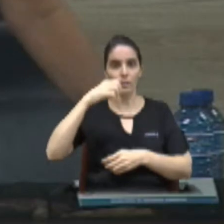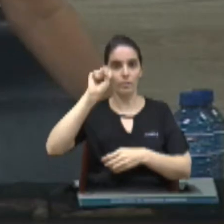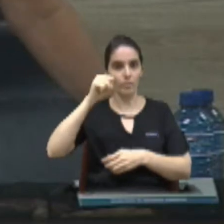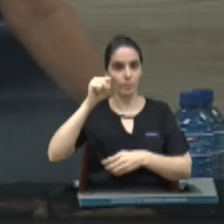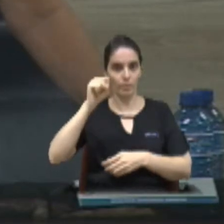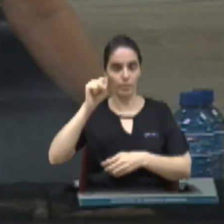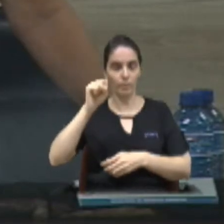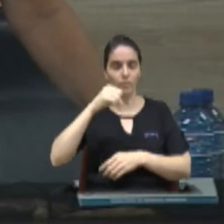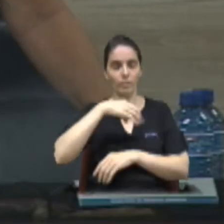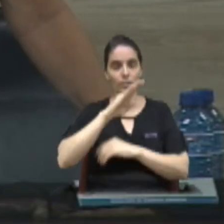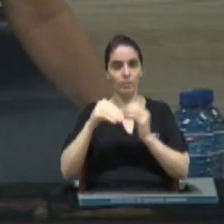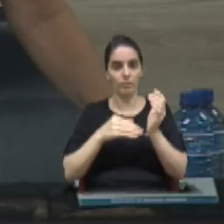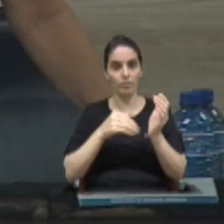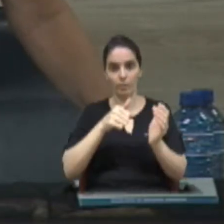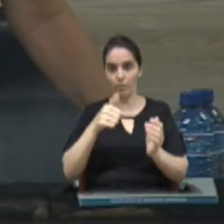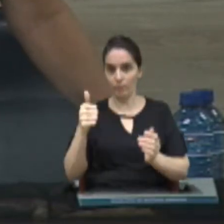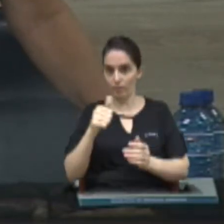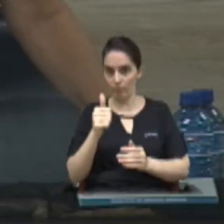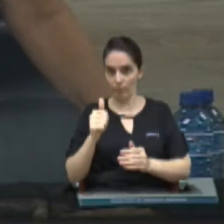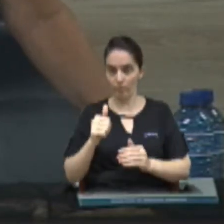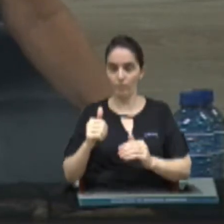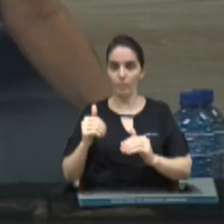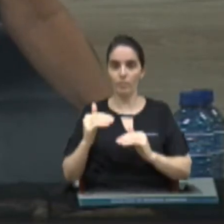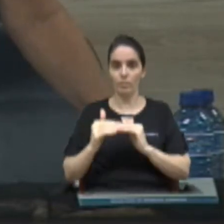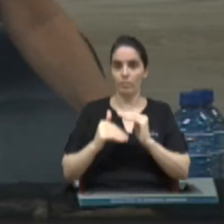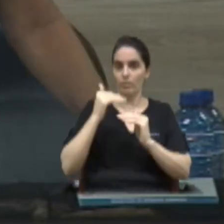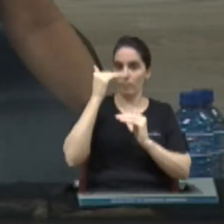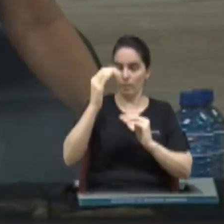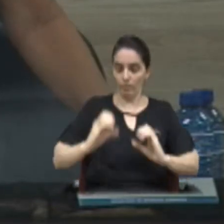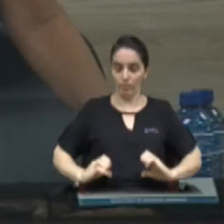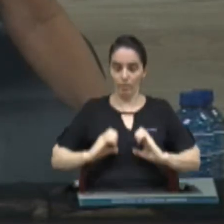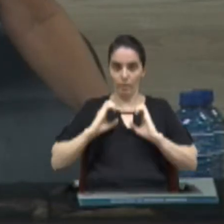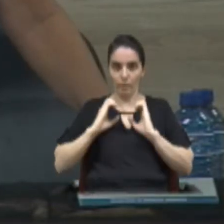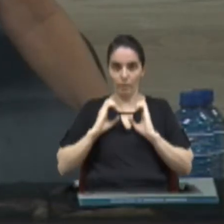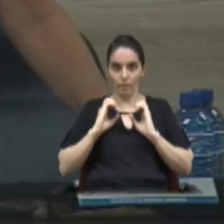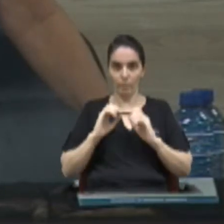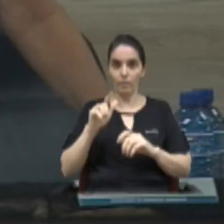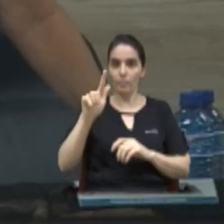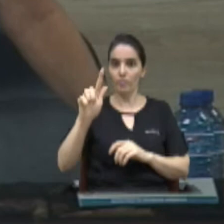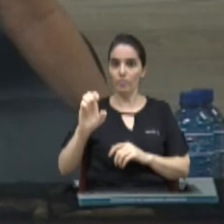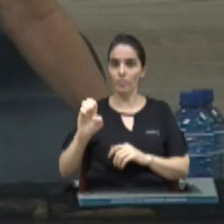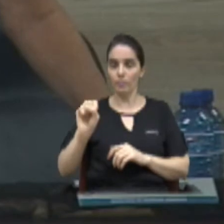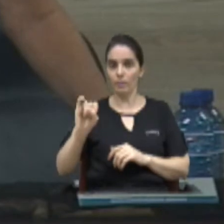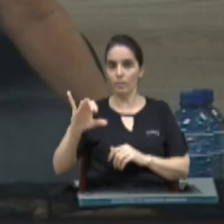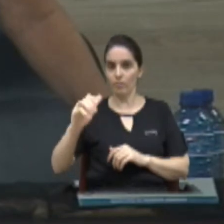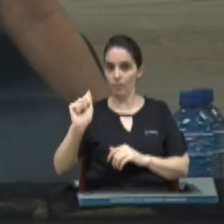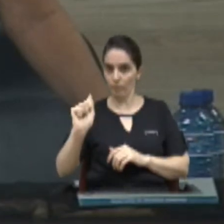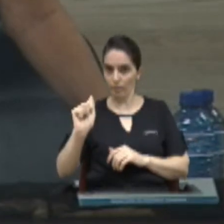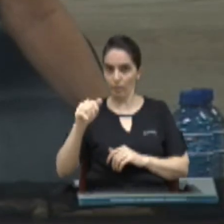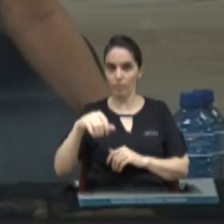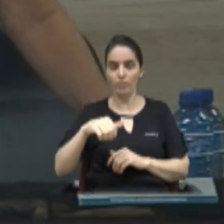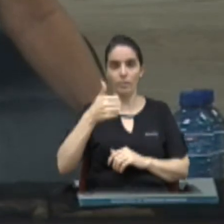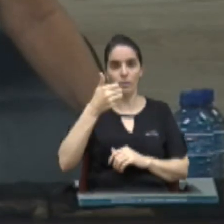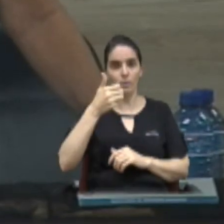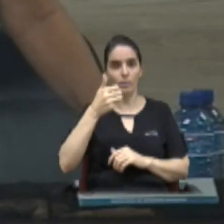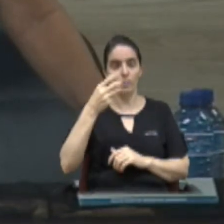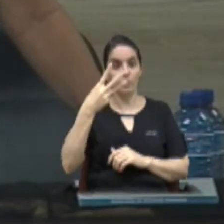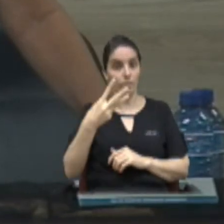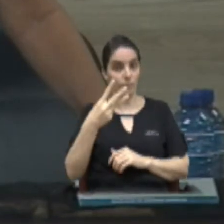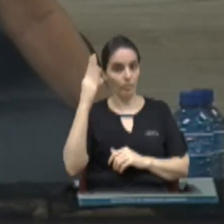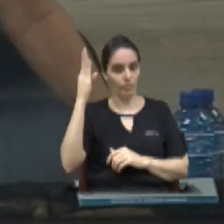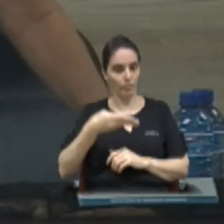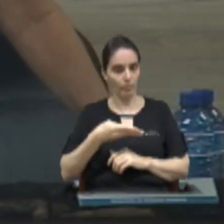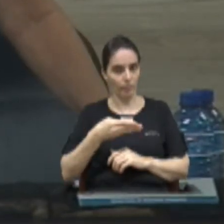das 8 às 11 elevando a autoestima realização Jéssica Cosméticos às 15 e 30 palestra